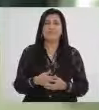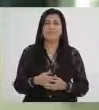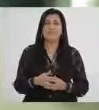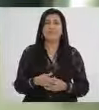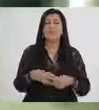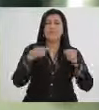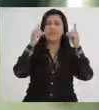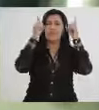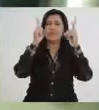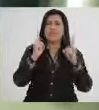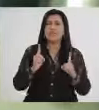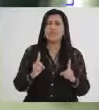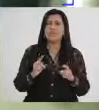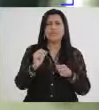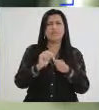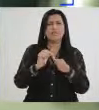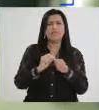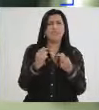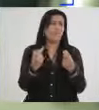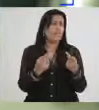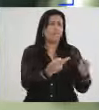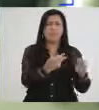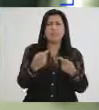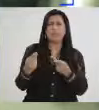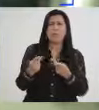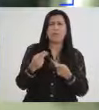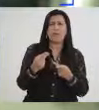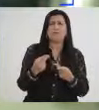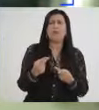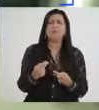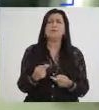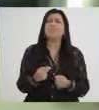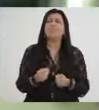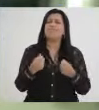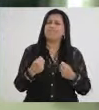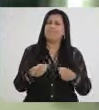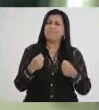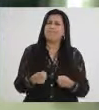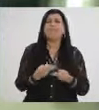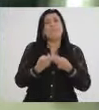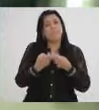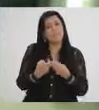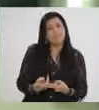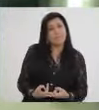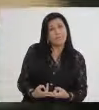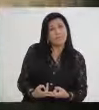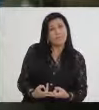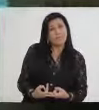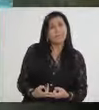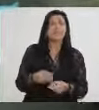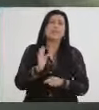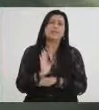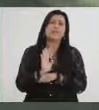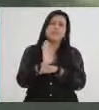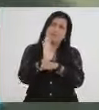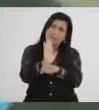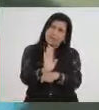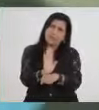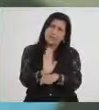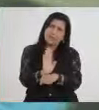Eles fazem a função como qualquer outra pessoa. A única coisa é a gente tem que ter um pouquinho mais de paciência. Ter